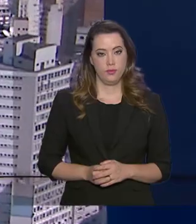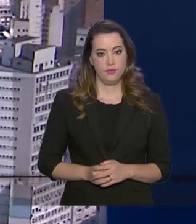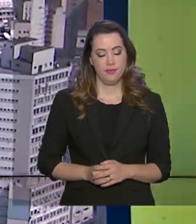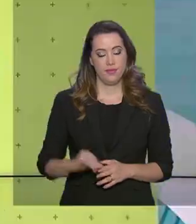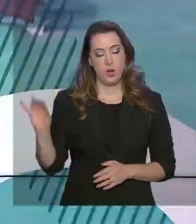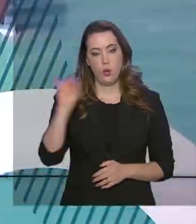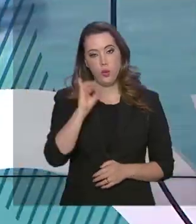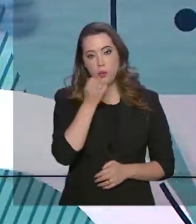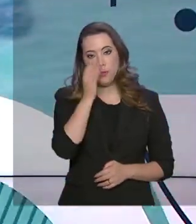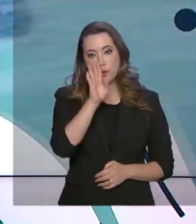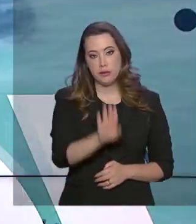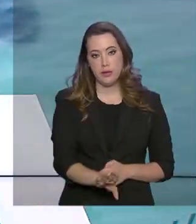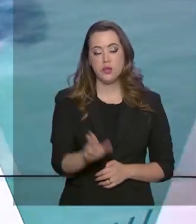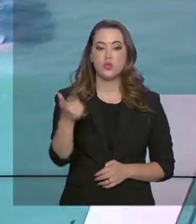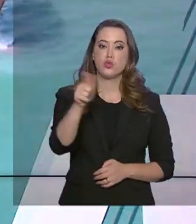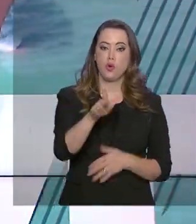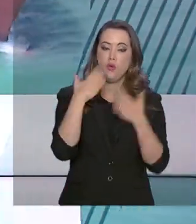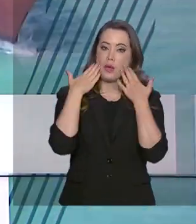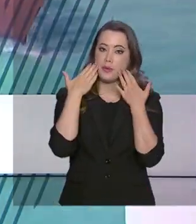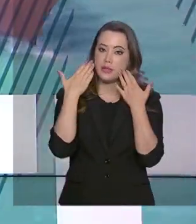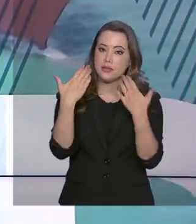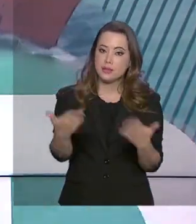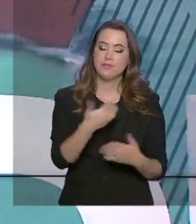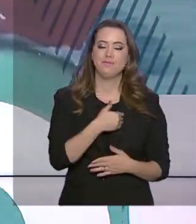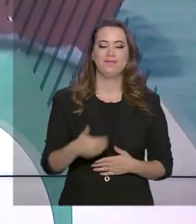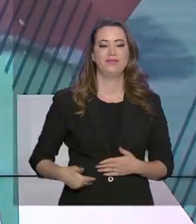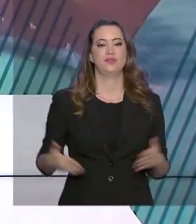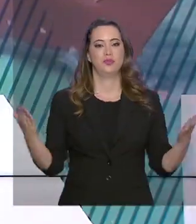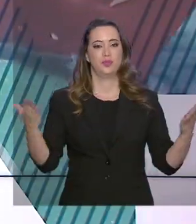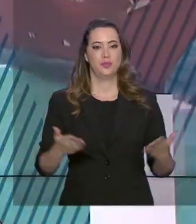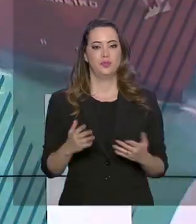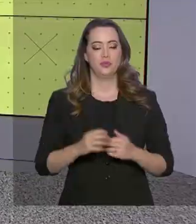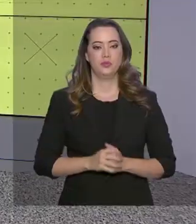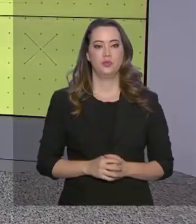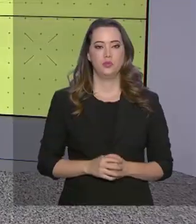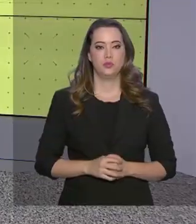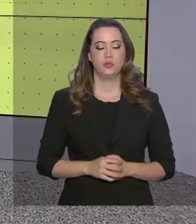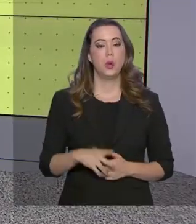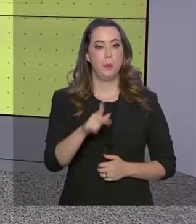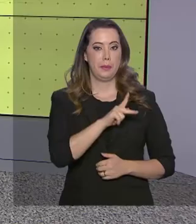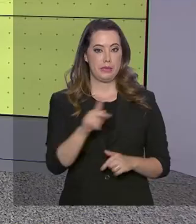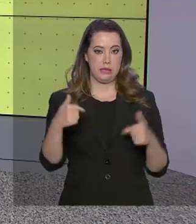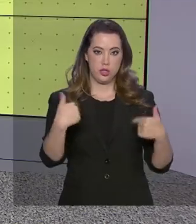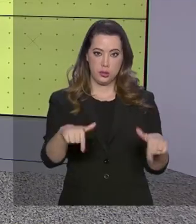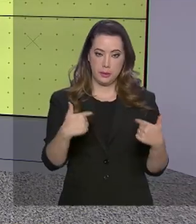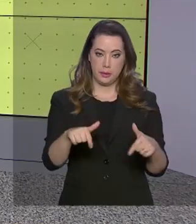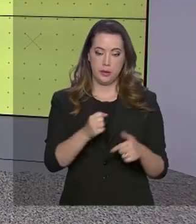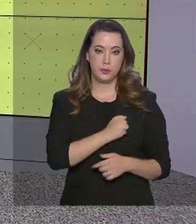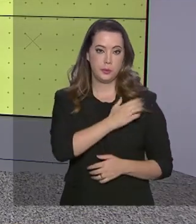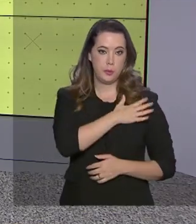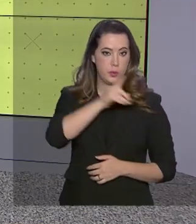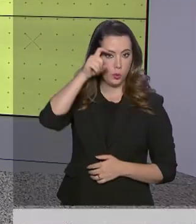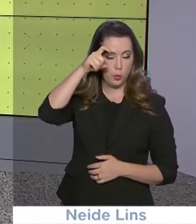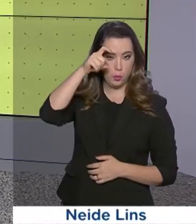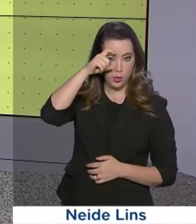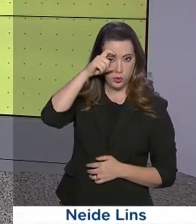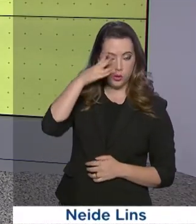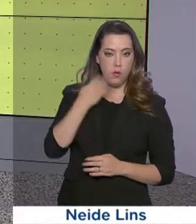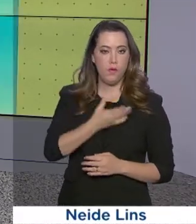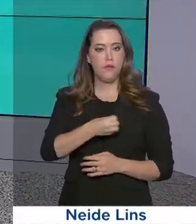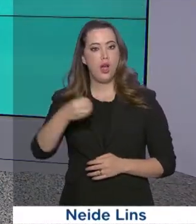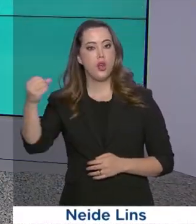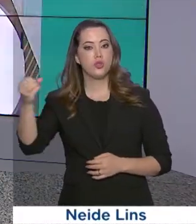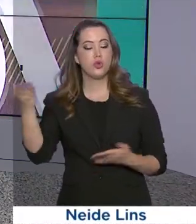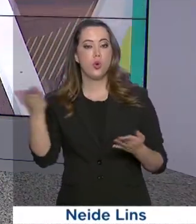Olá, boa tarde. Estamos de volta com mais uma edição do Governo Agora. O presidente em exercício, Hamilton Mourão, viajou nesta